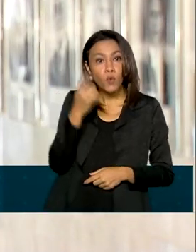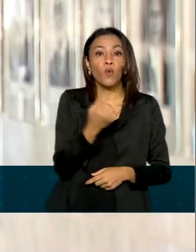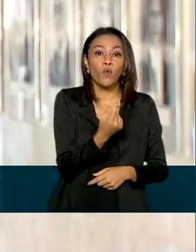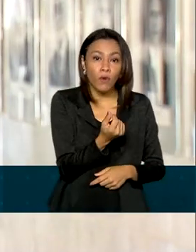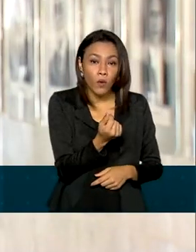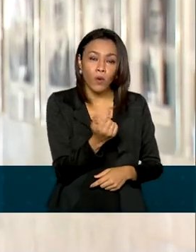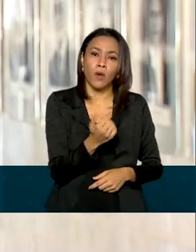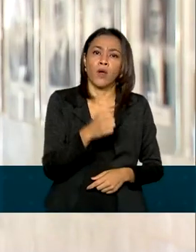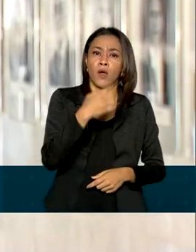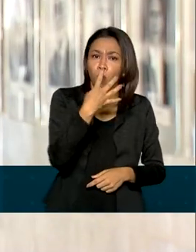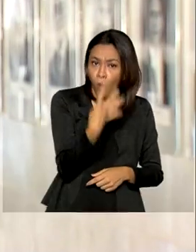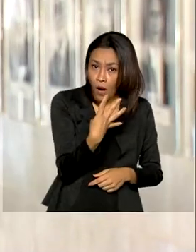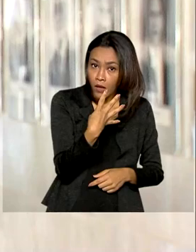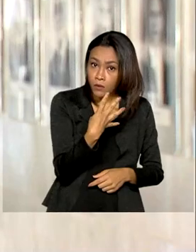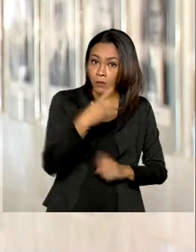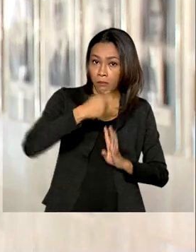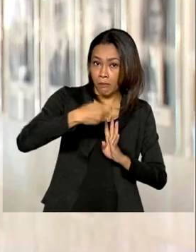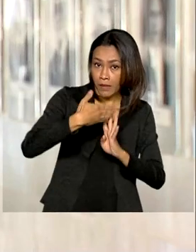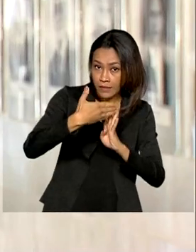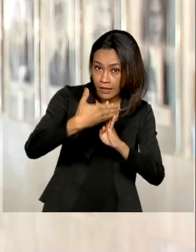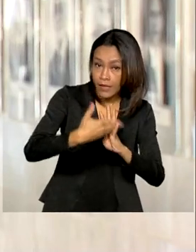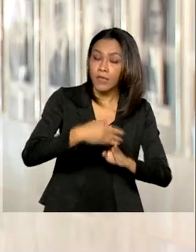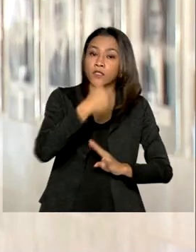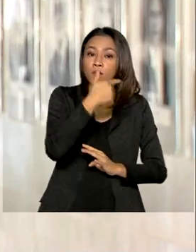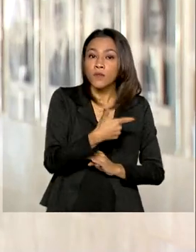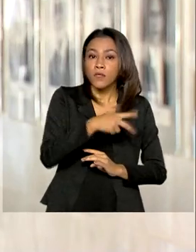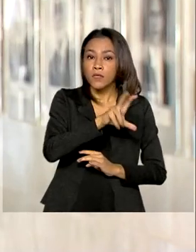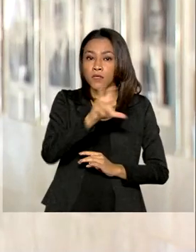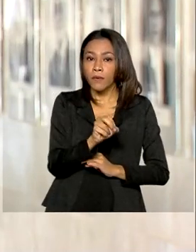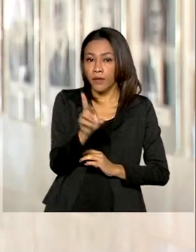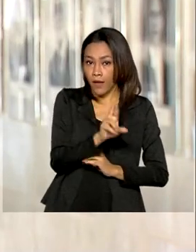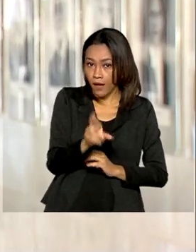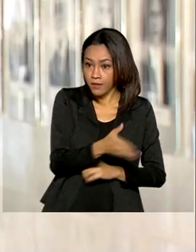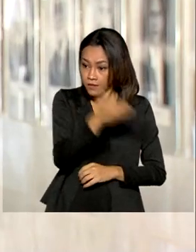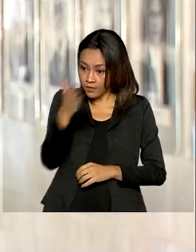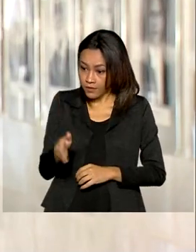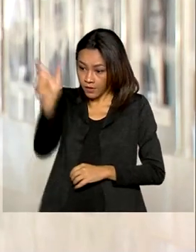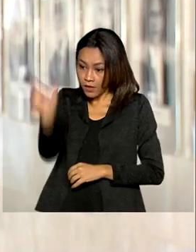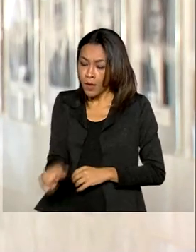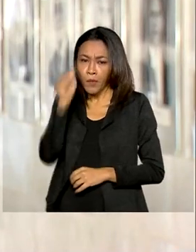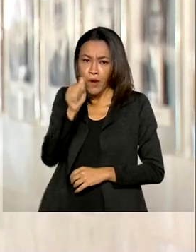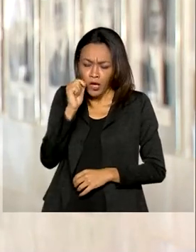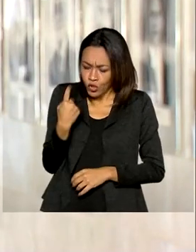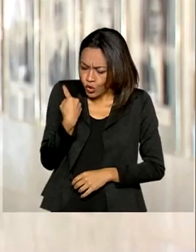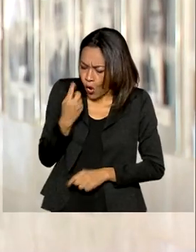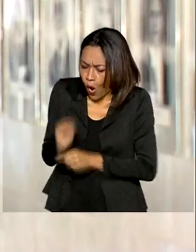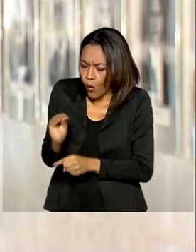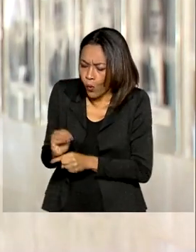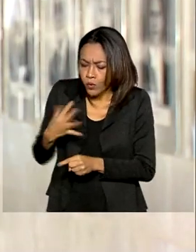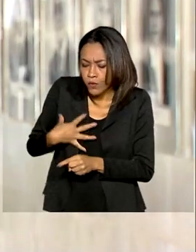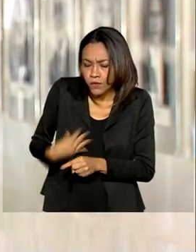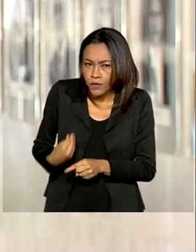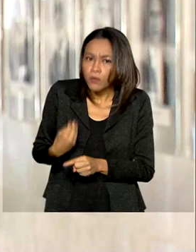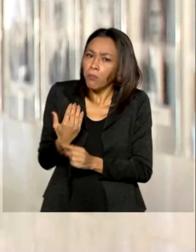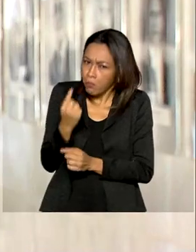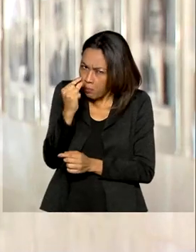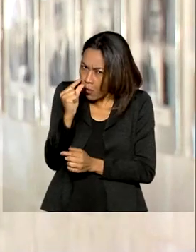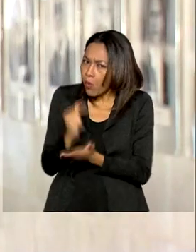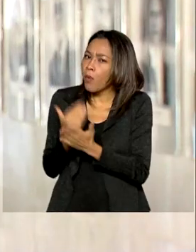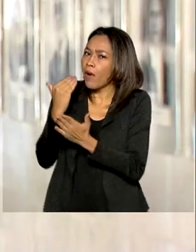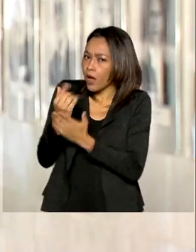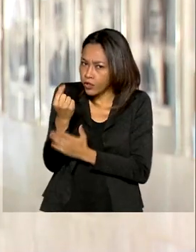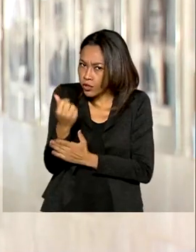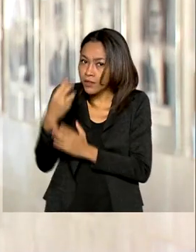ficará em 4 parcelas de R$ 250,00. Mulheres que cuidam sozinhas dos filhos recebem um pouco mais,